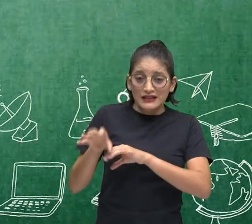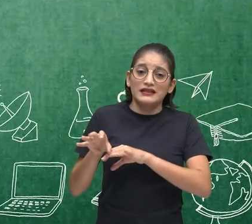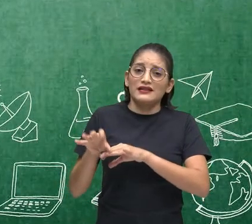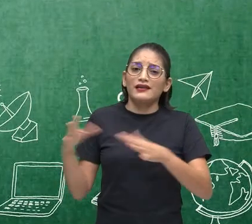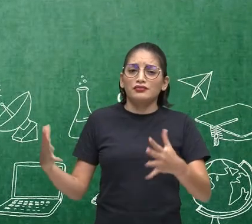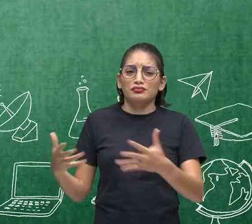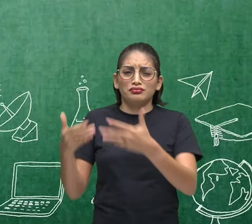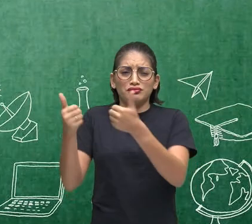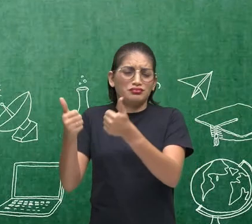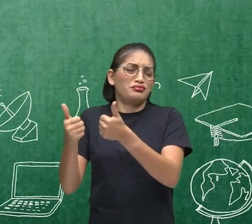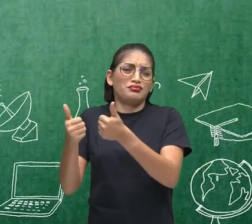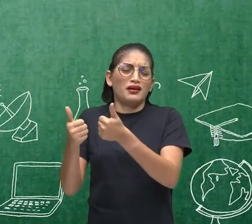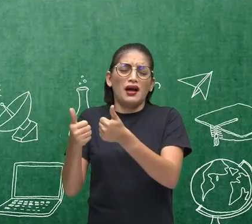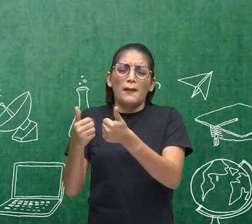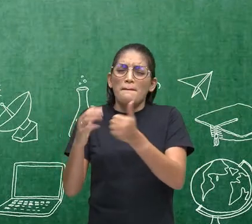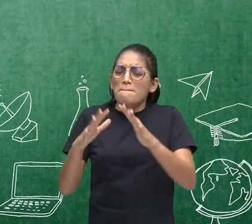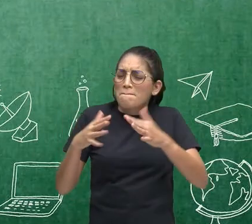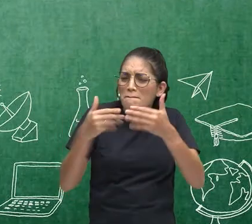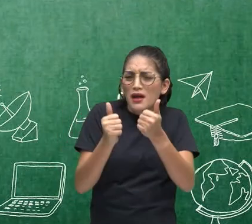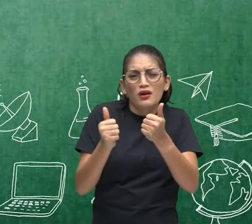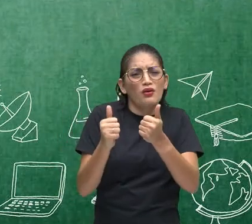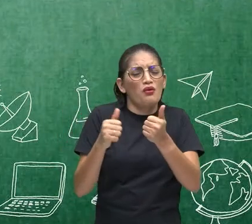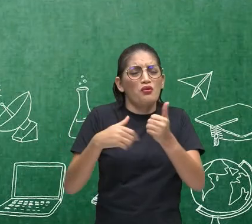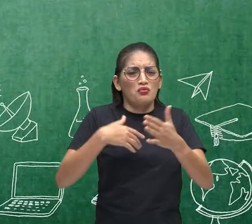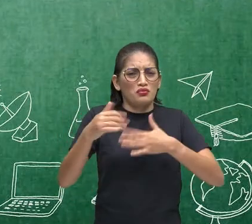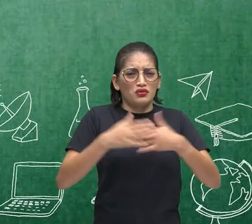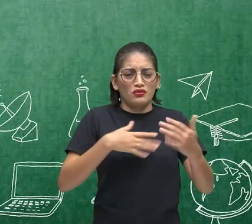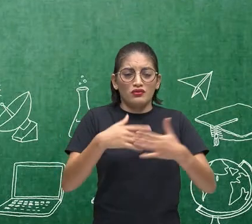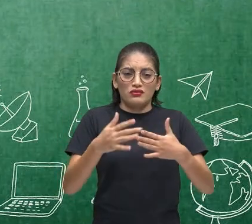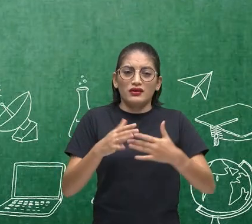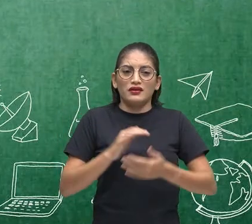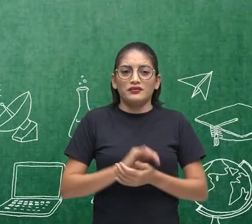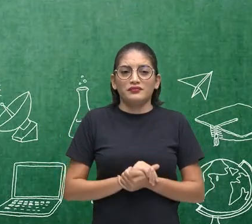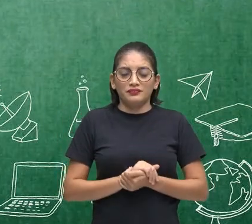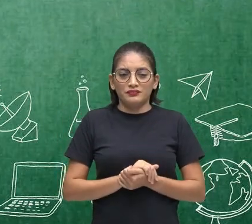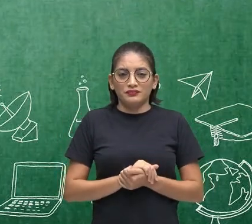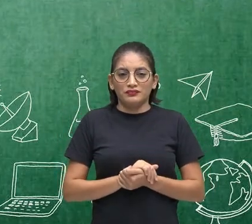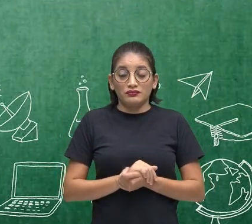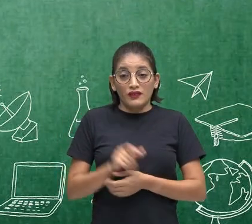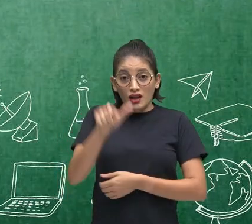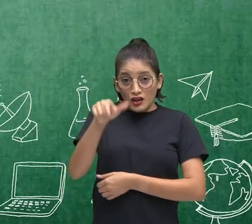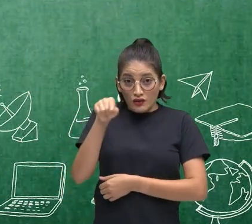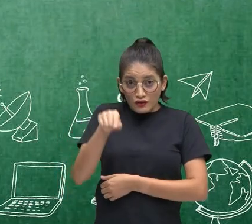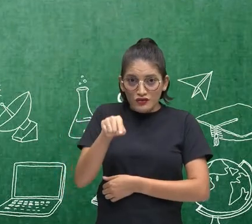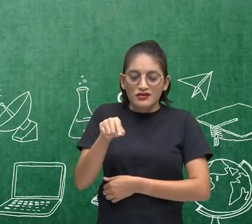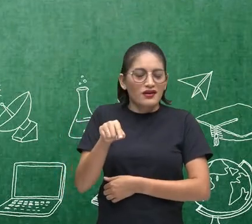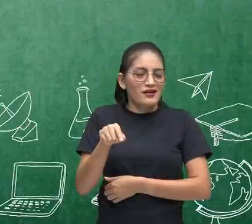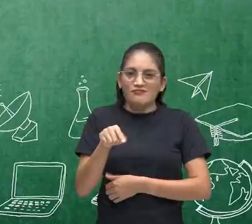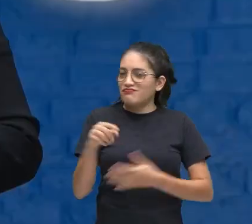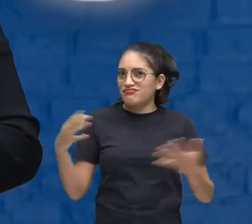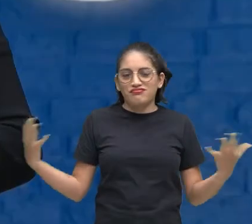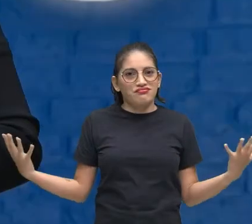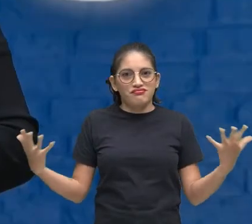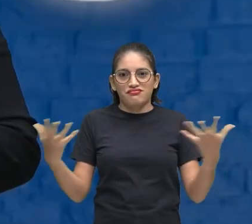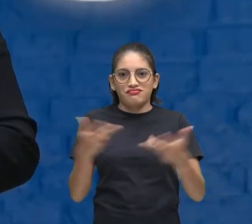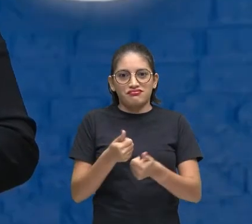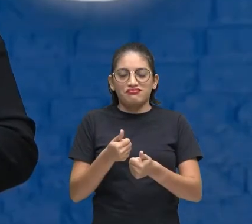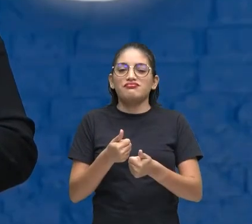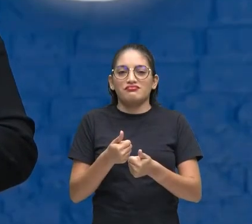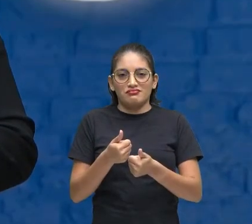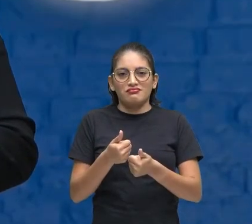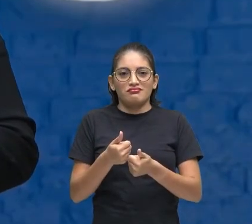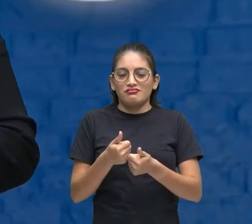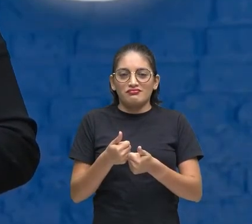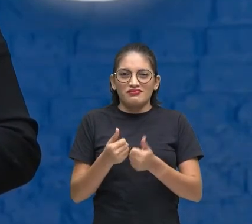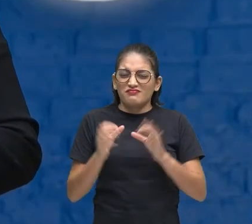Talvez a mais bela e nobre de todas Professor Professor Você é um espetáculo Né O professor é um